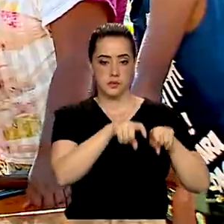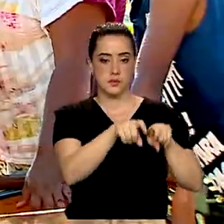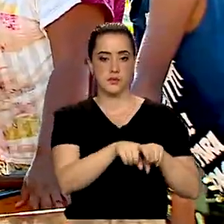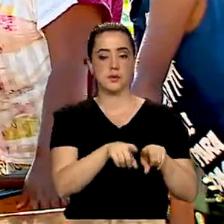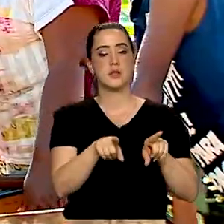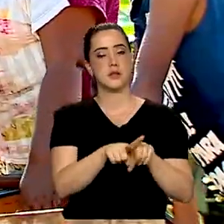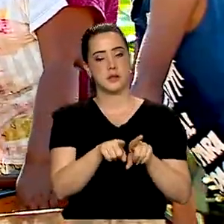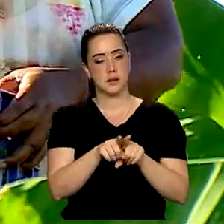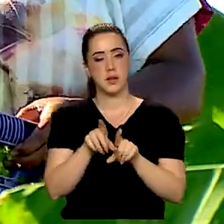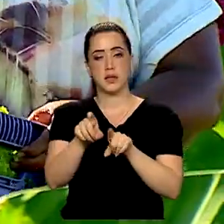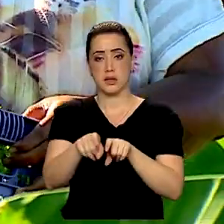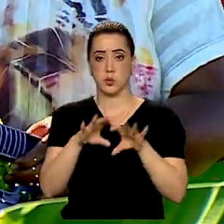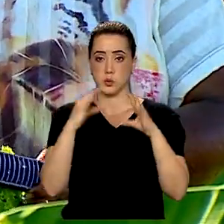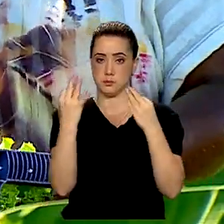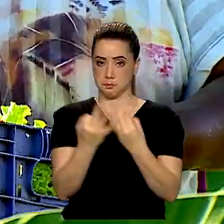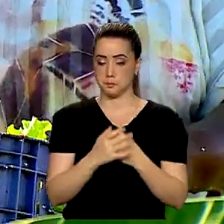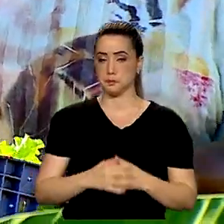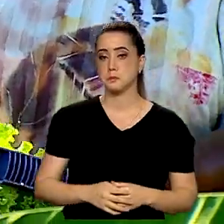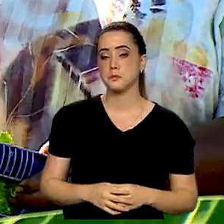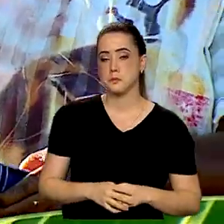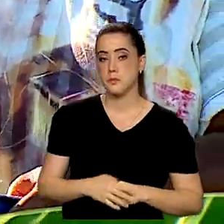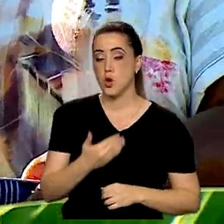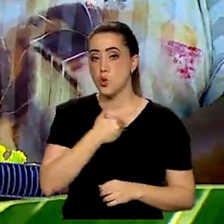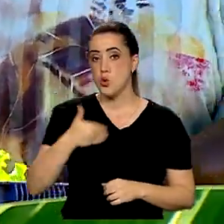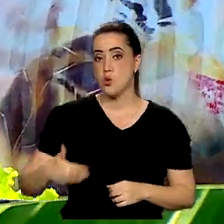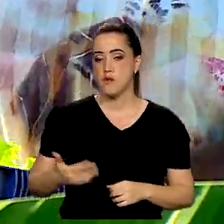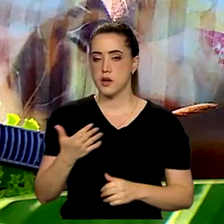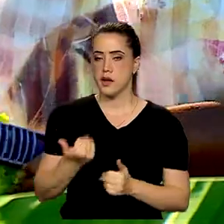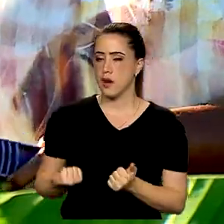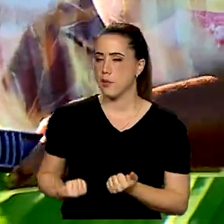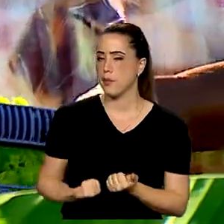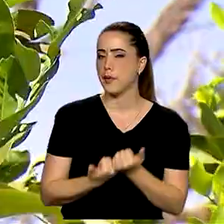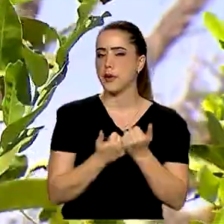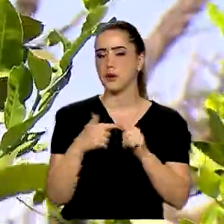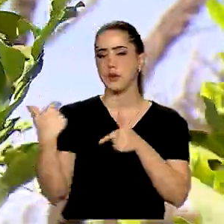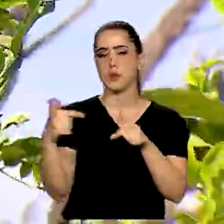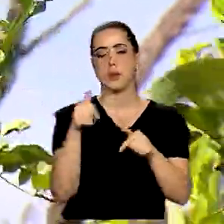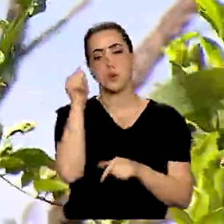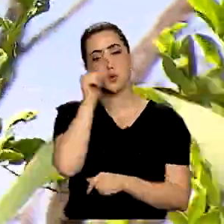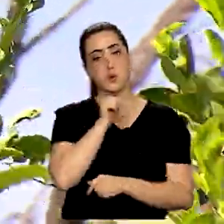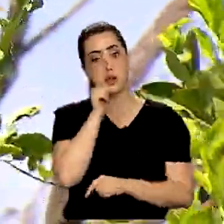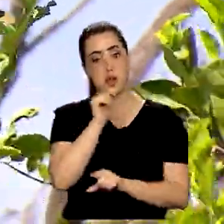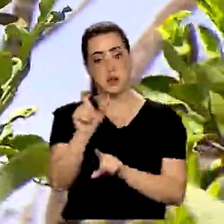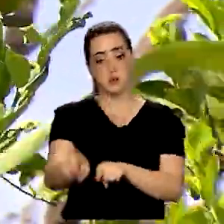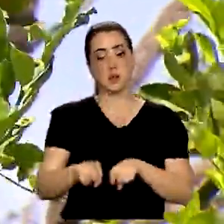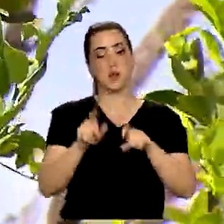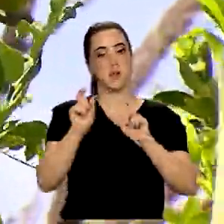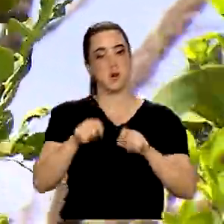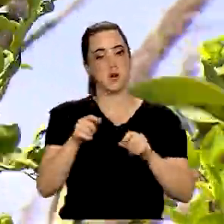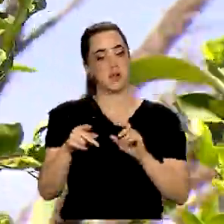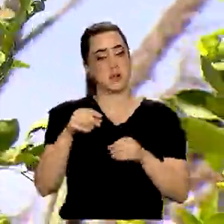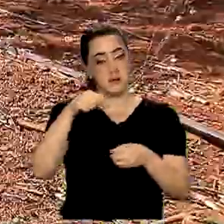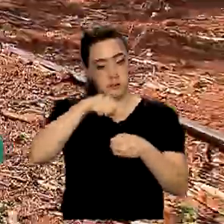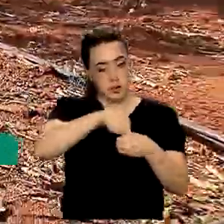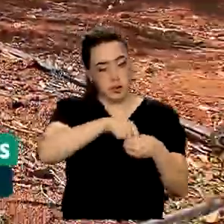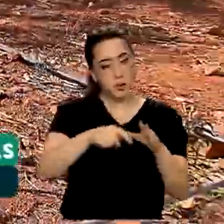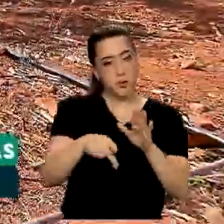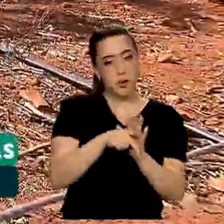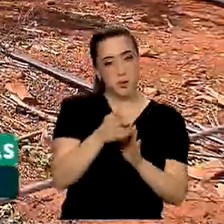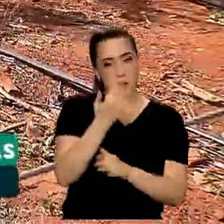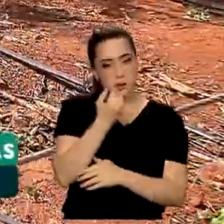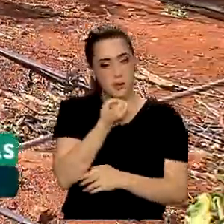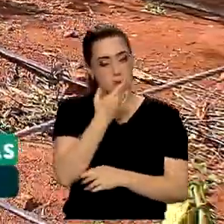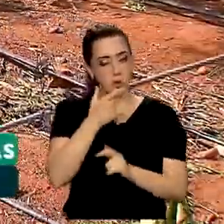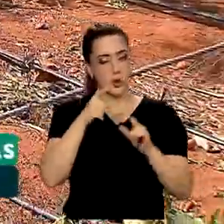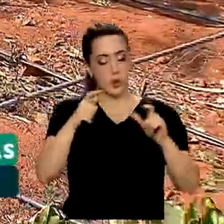Agricultura Familiar. O governo quer alavancar o trabalho de mulheres rurais para que possam produzir alimentos de qualidade em